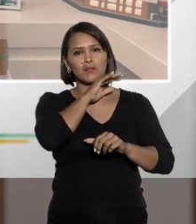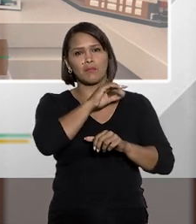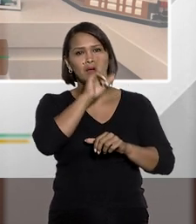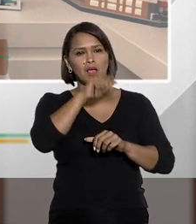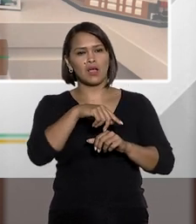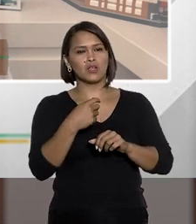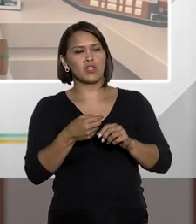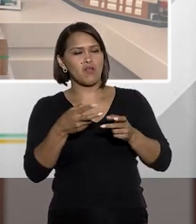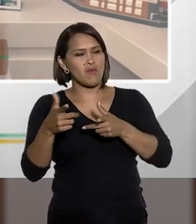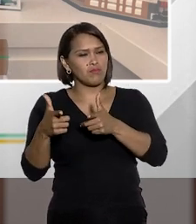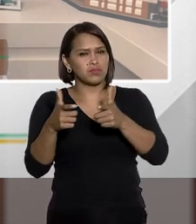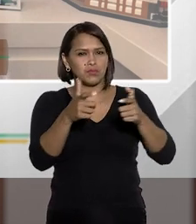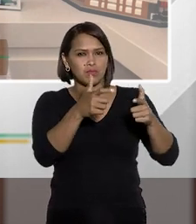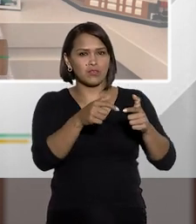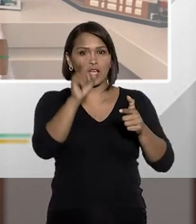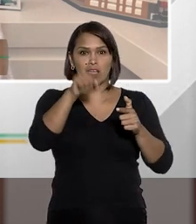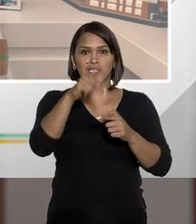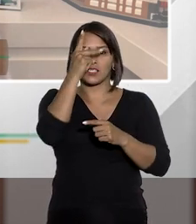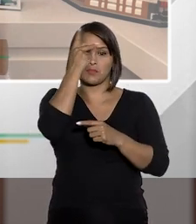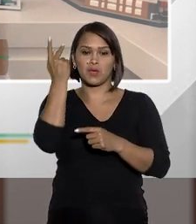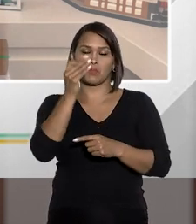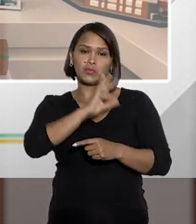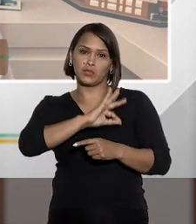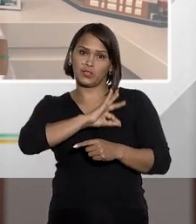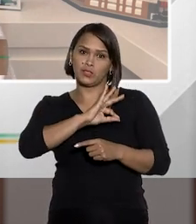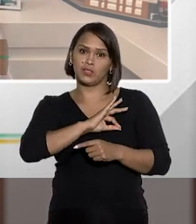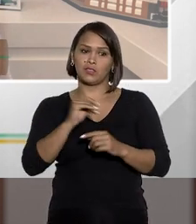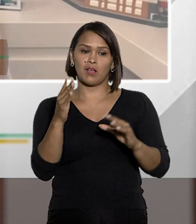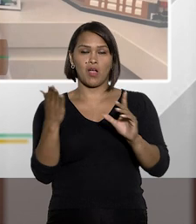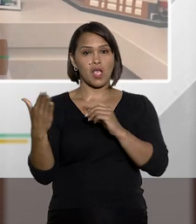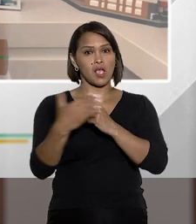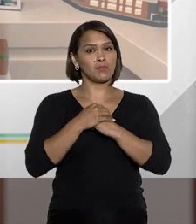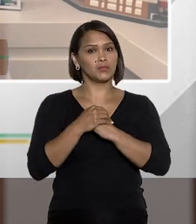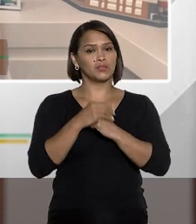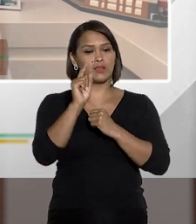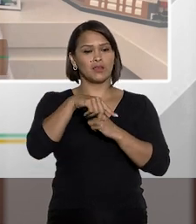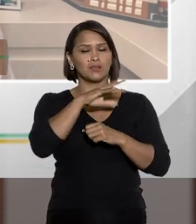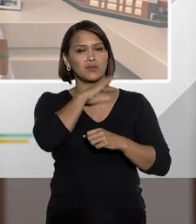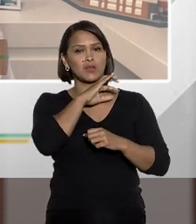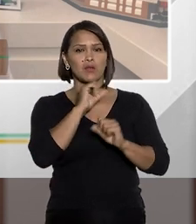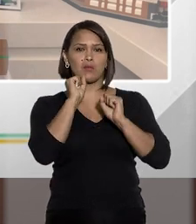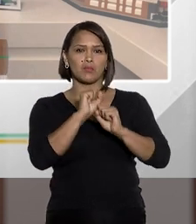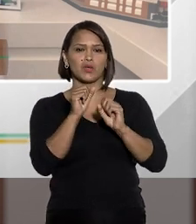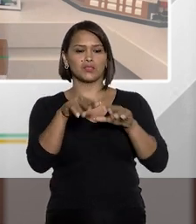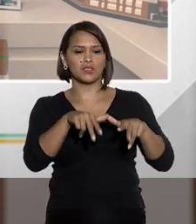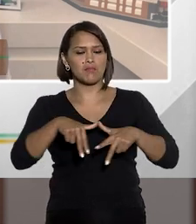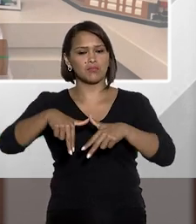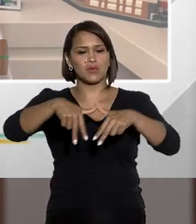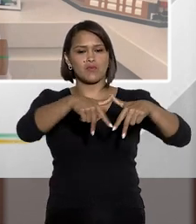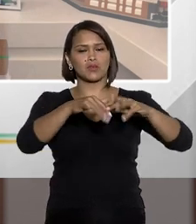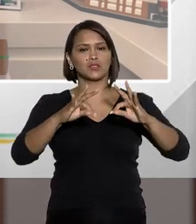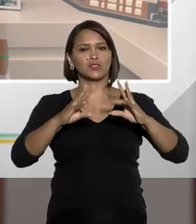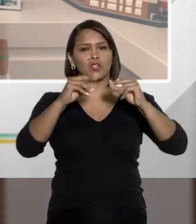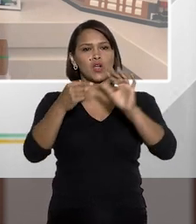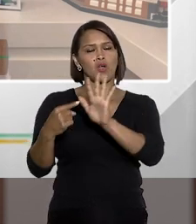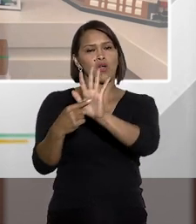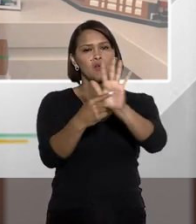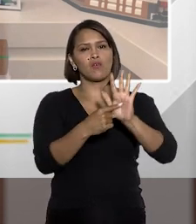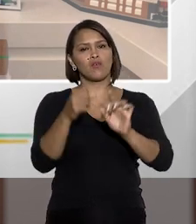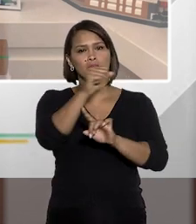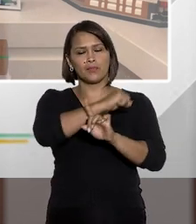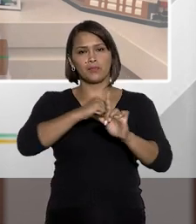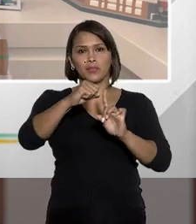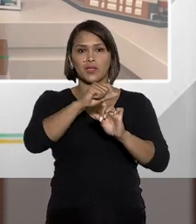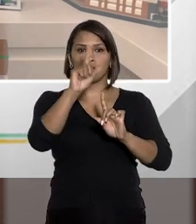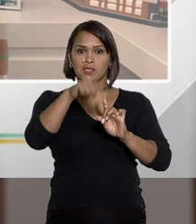que foi caçado por você e que uma vez capturado esse animal pode ser exibido aí ao seu bel